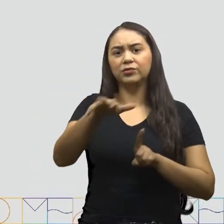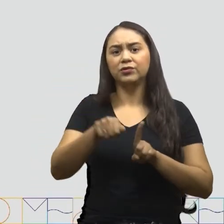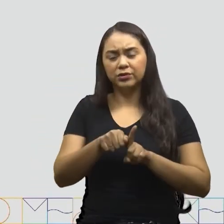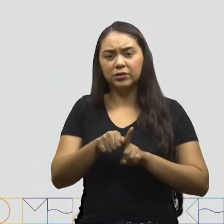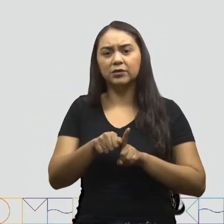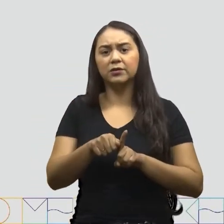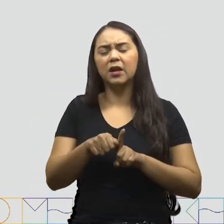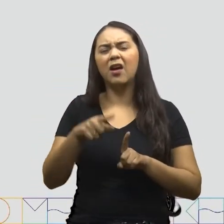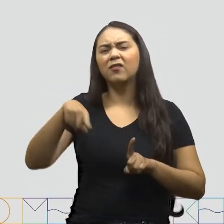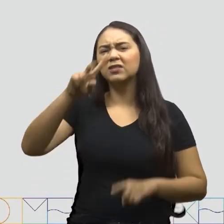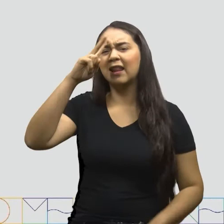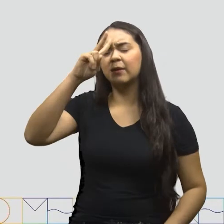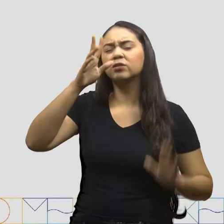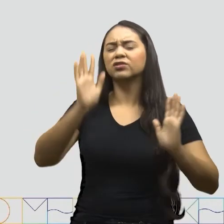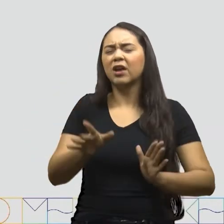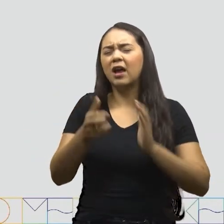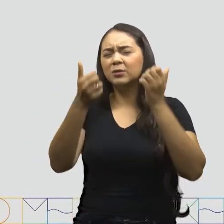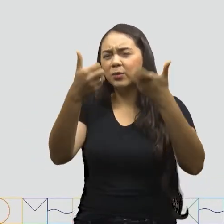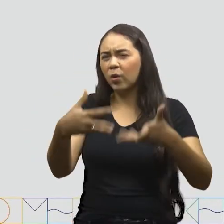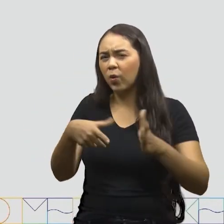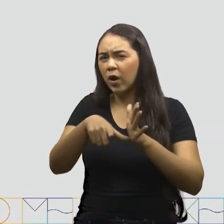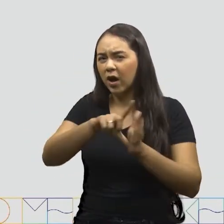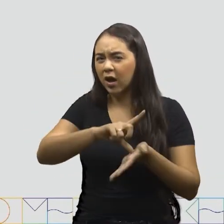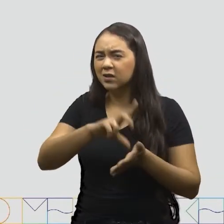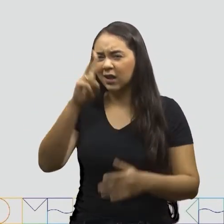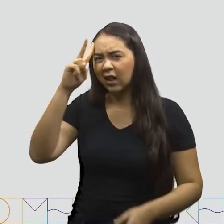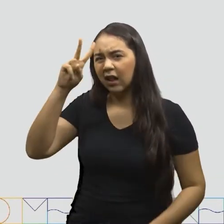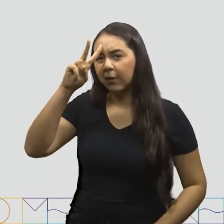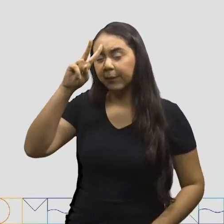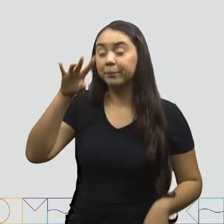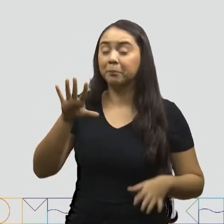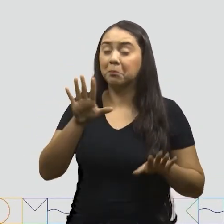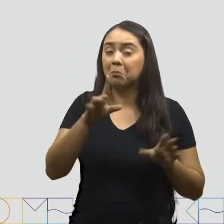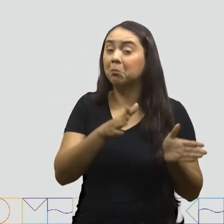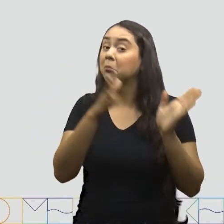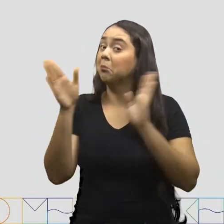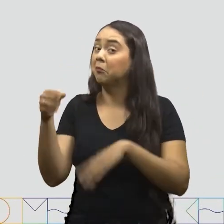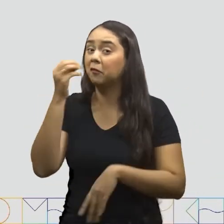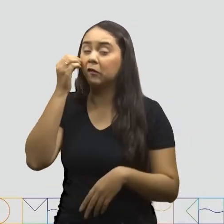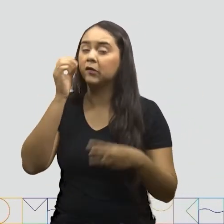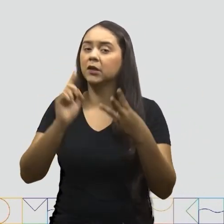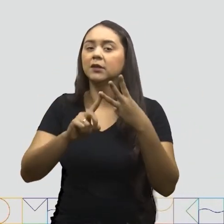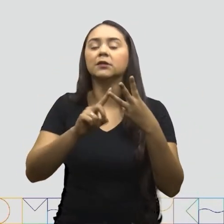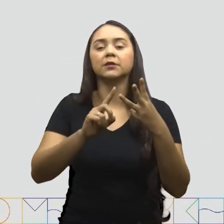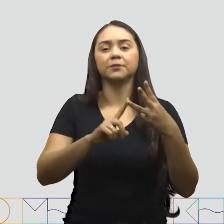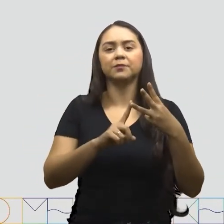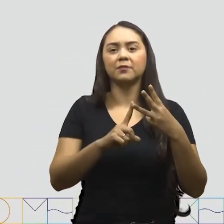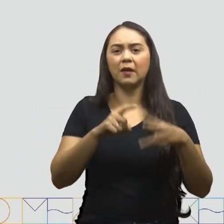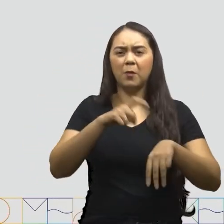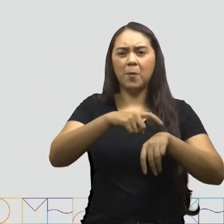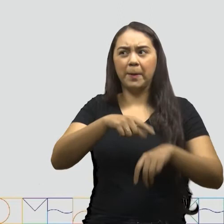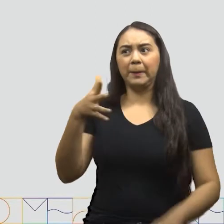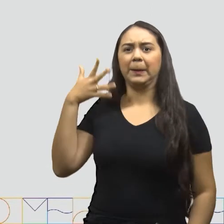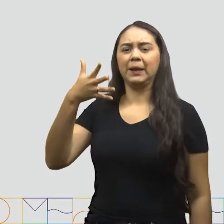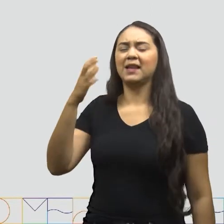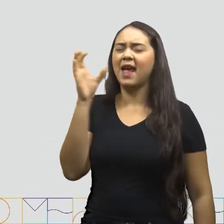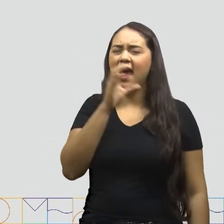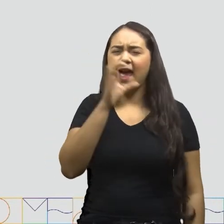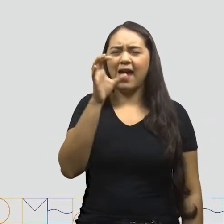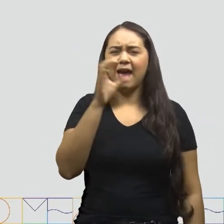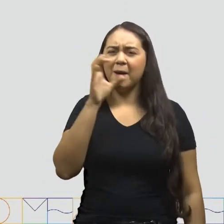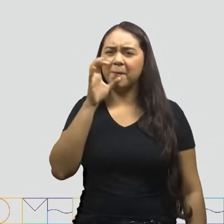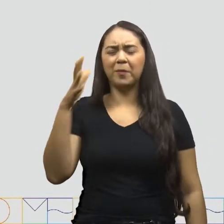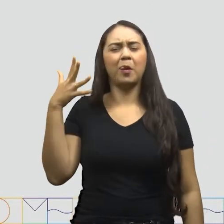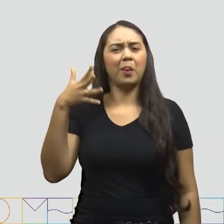comentamos Sobre isso? Agora há pouco Mas vamos ver a terceira opção Falar bem rápido Hum...